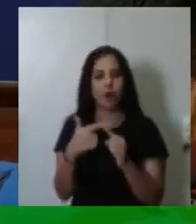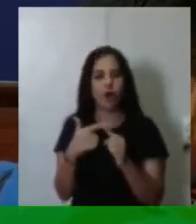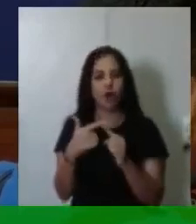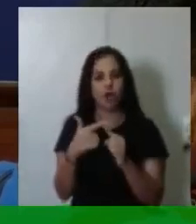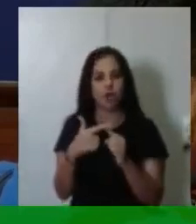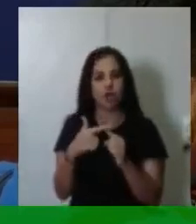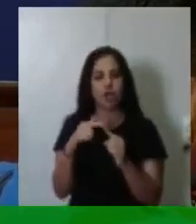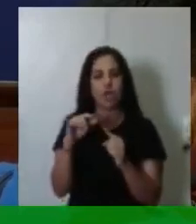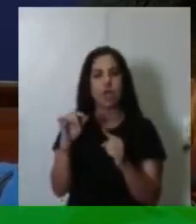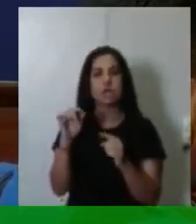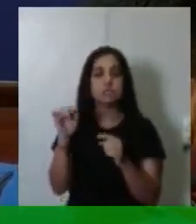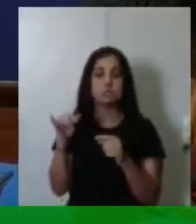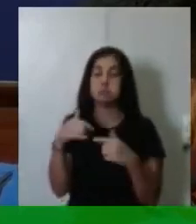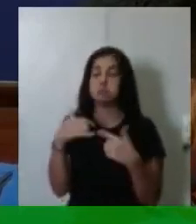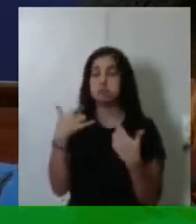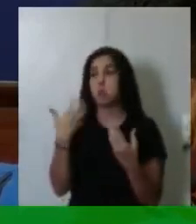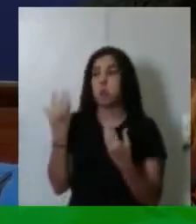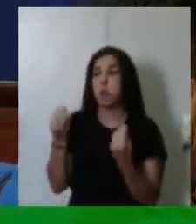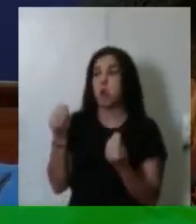Bom,